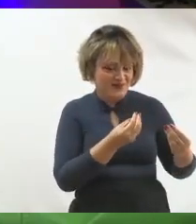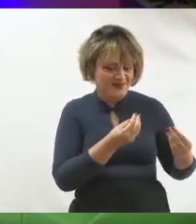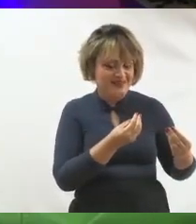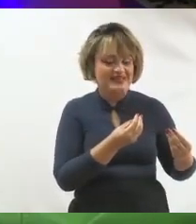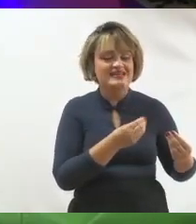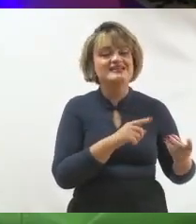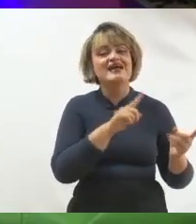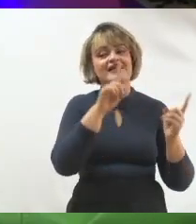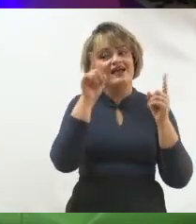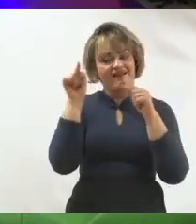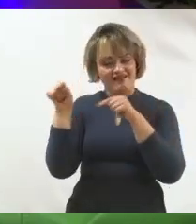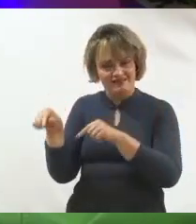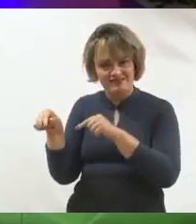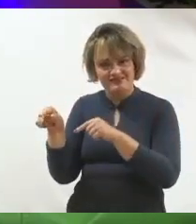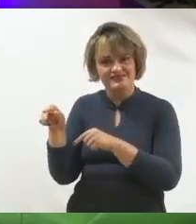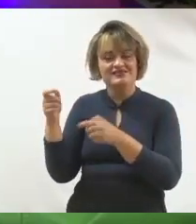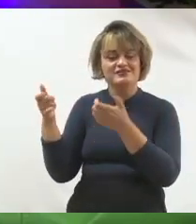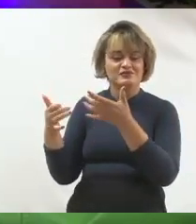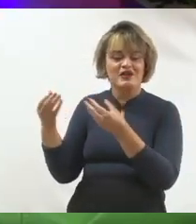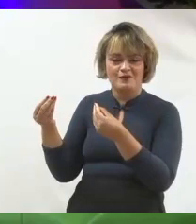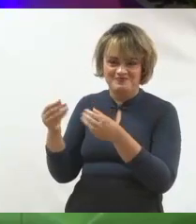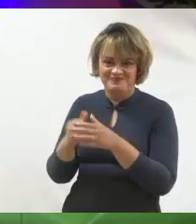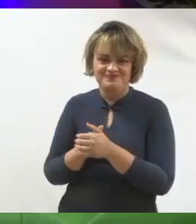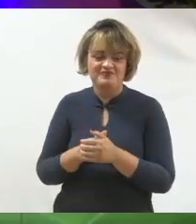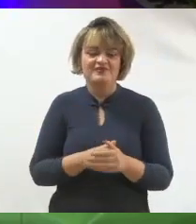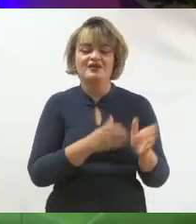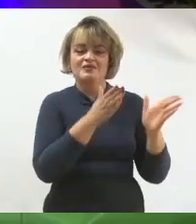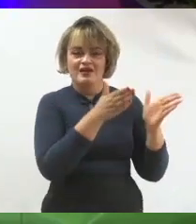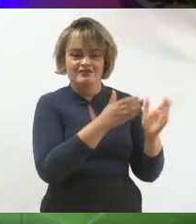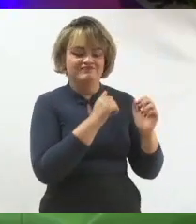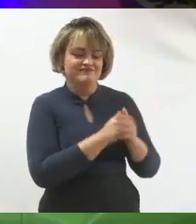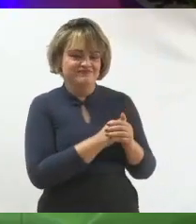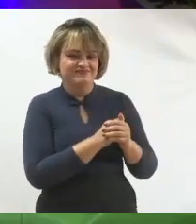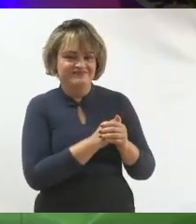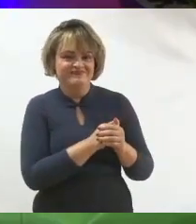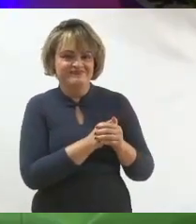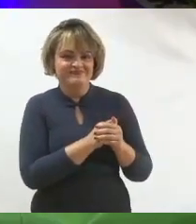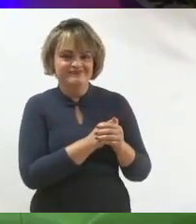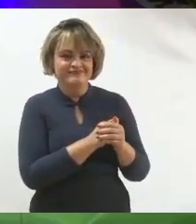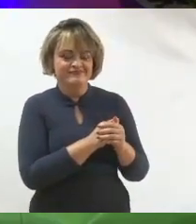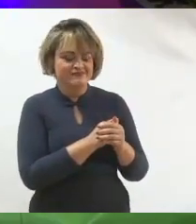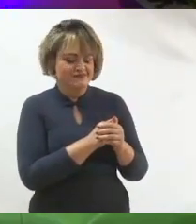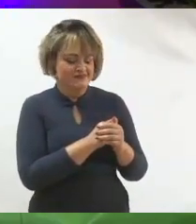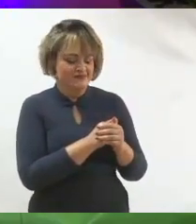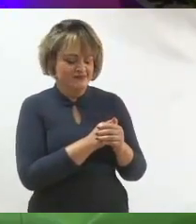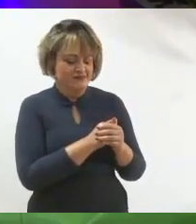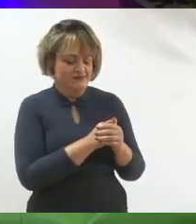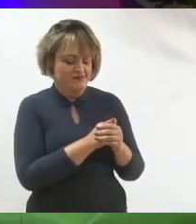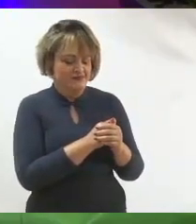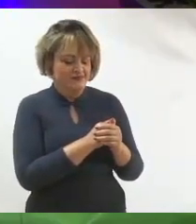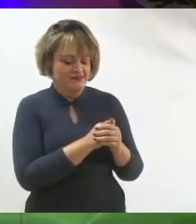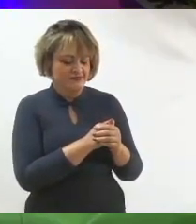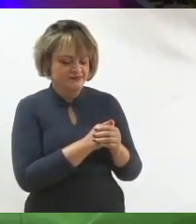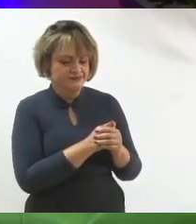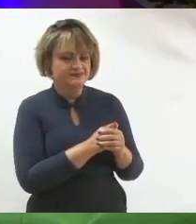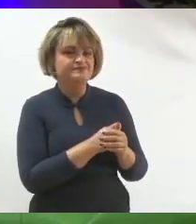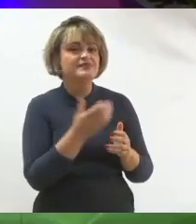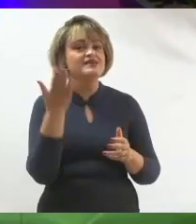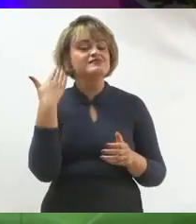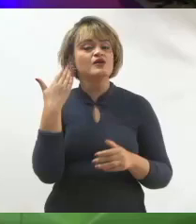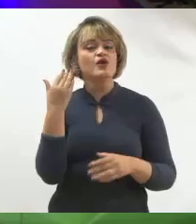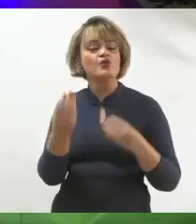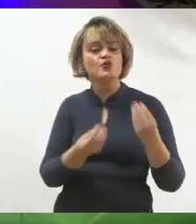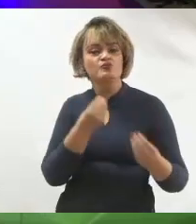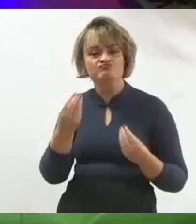como a gente usa e consome conteúdo hoje. Então, vamos entender o nosso cenário, o nosso ambiente. Vamos lá. Como era